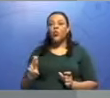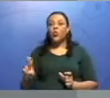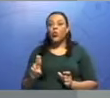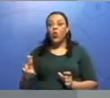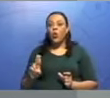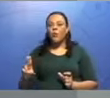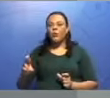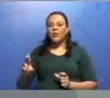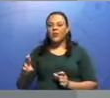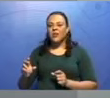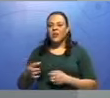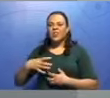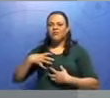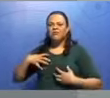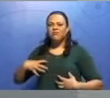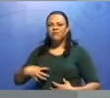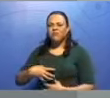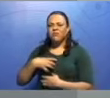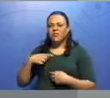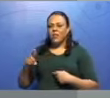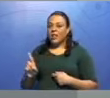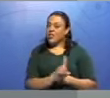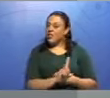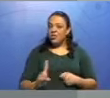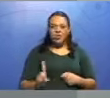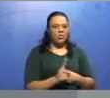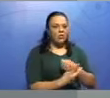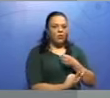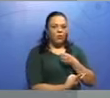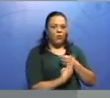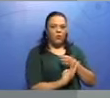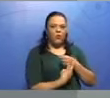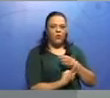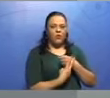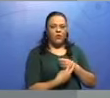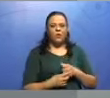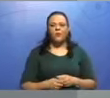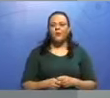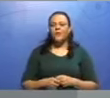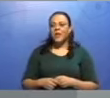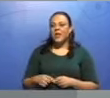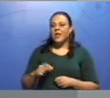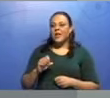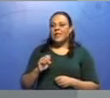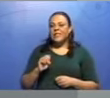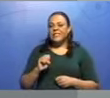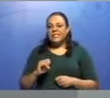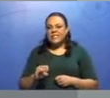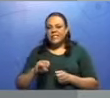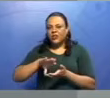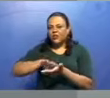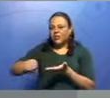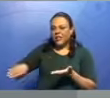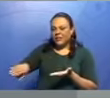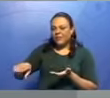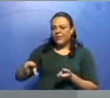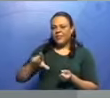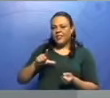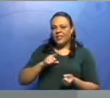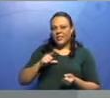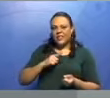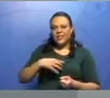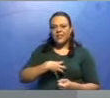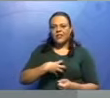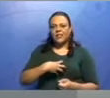importante, eu não podia tirá-lo da frase. Então, se eu consigo retirar da frase e ele ainda tem um pouco de significado, ele é um predicado nominal,